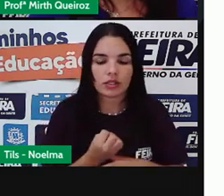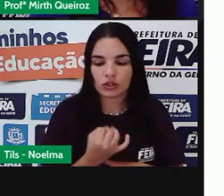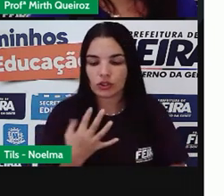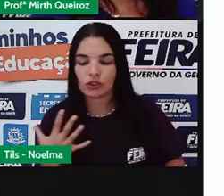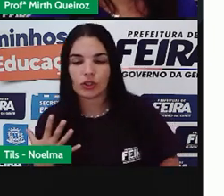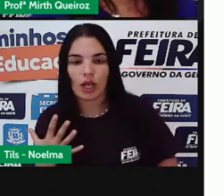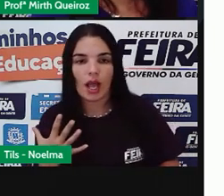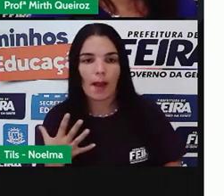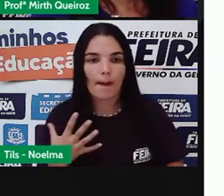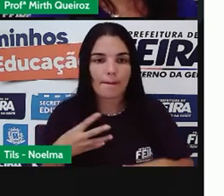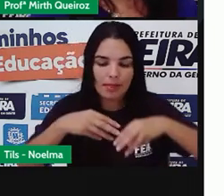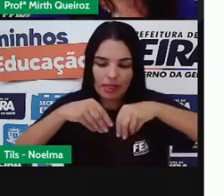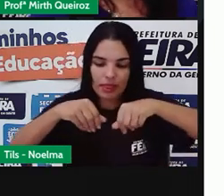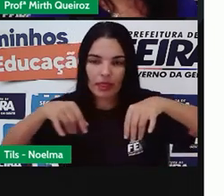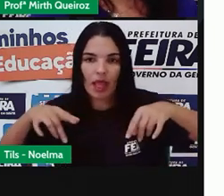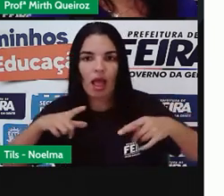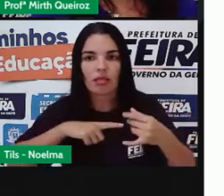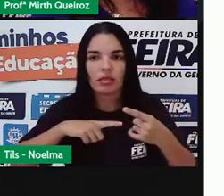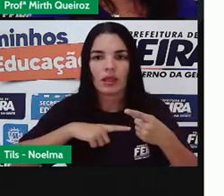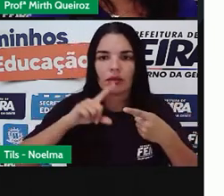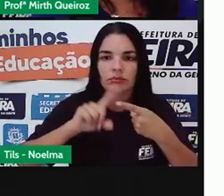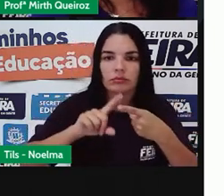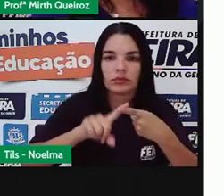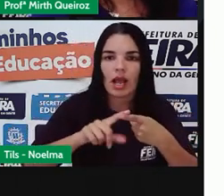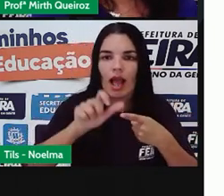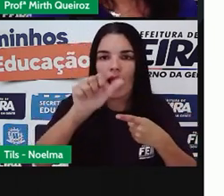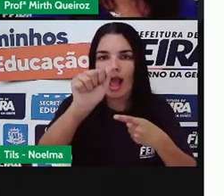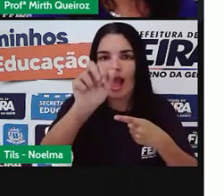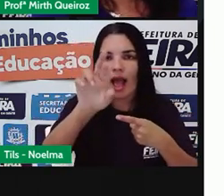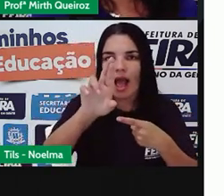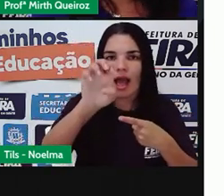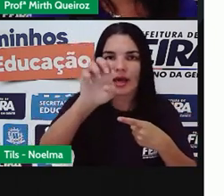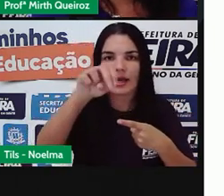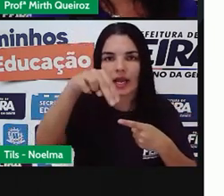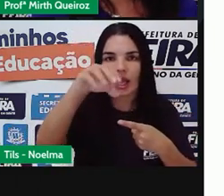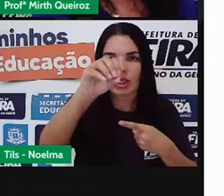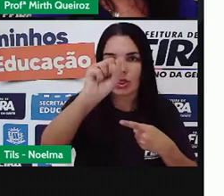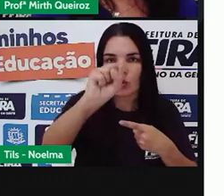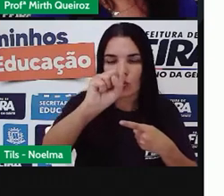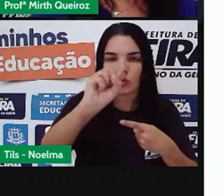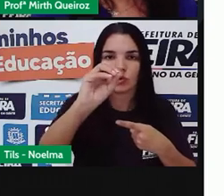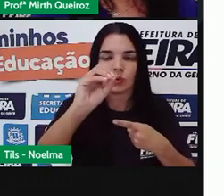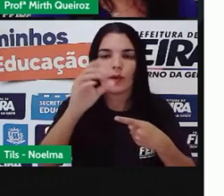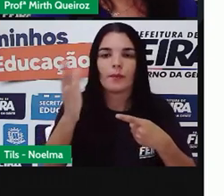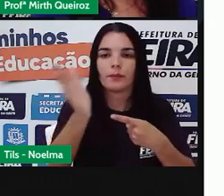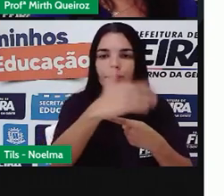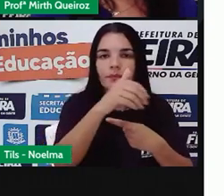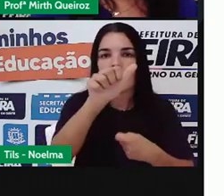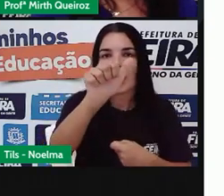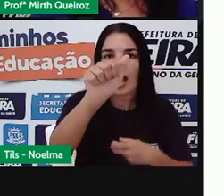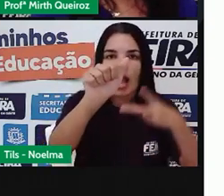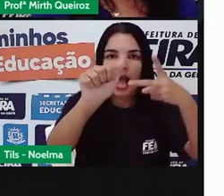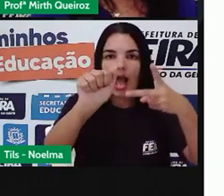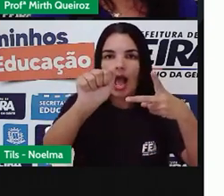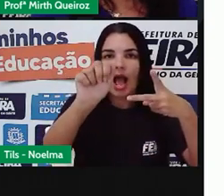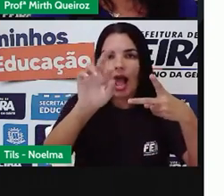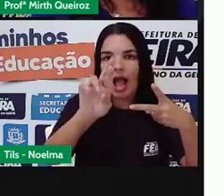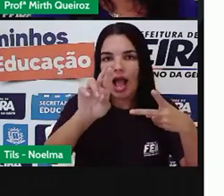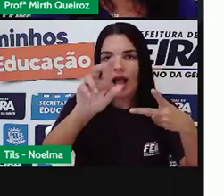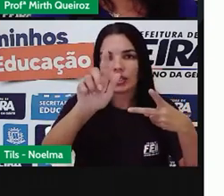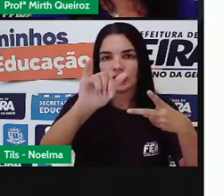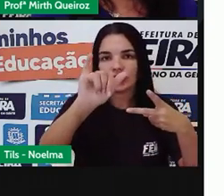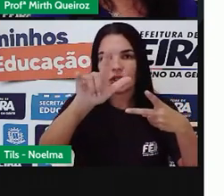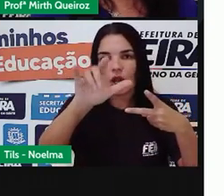argiloso, o solo humoso, que também é chamado de umífero, e o solo